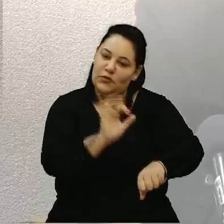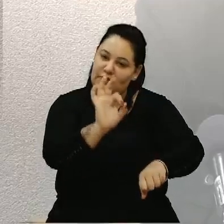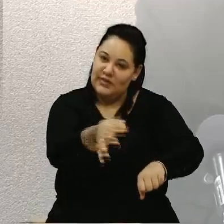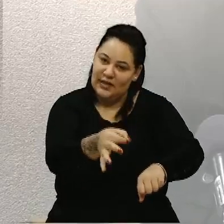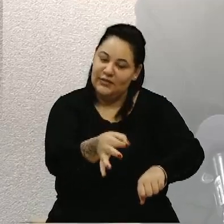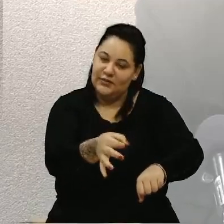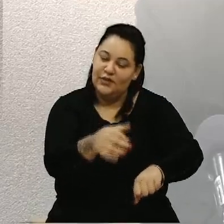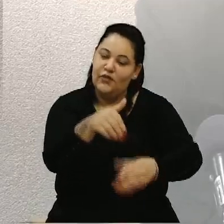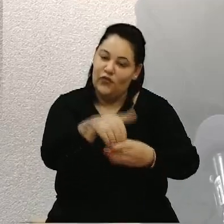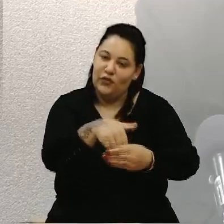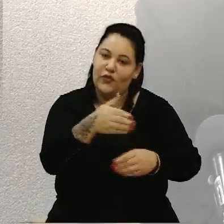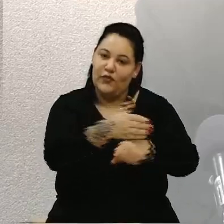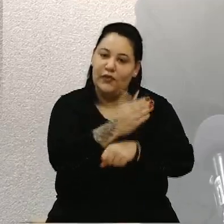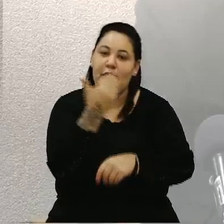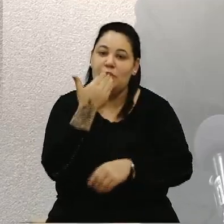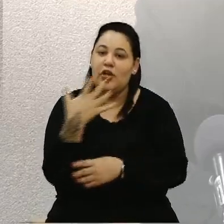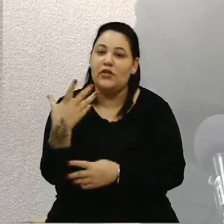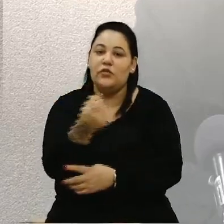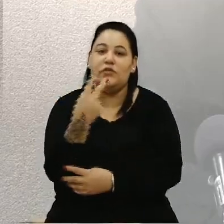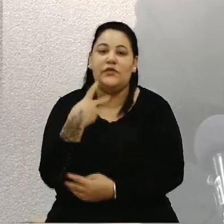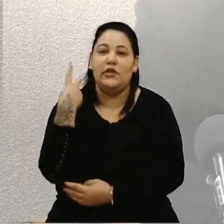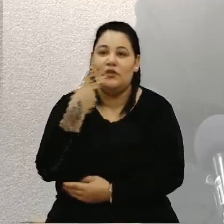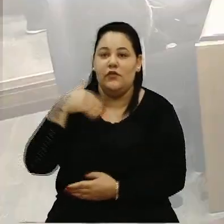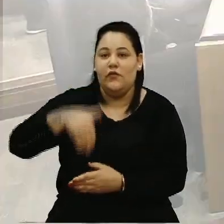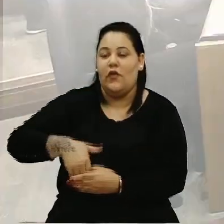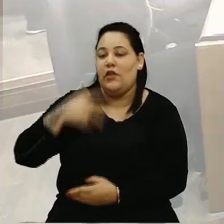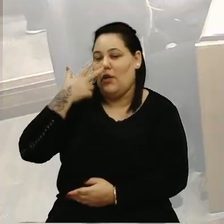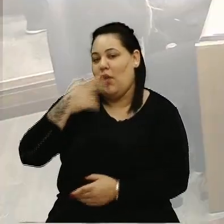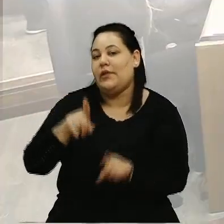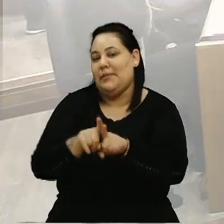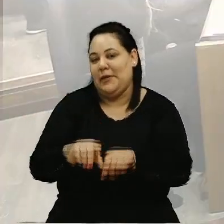favorável e peço também aos pares que votem da mesma forma.